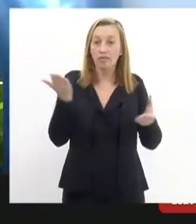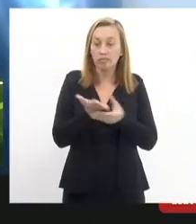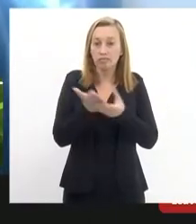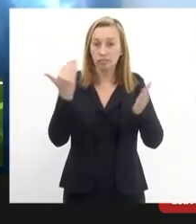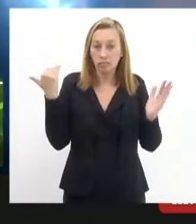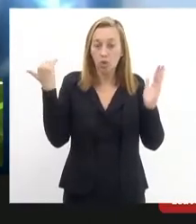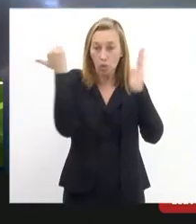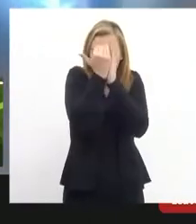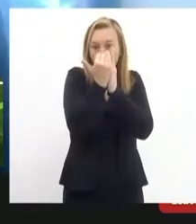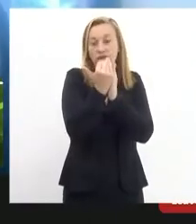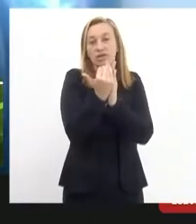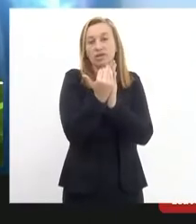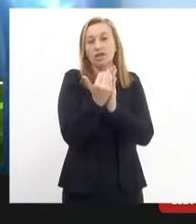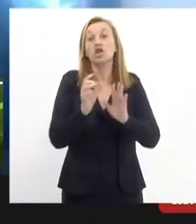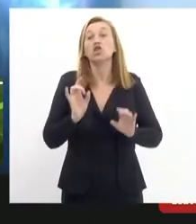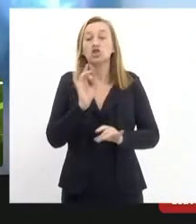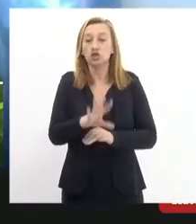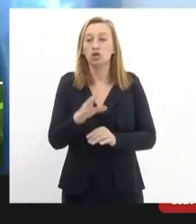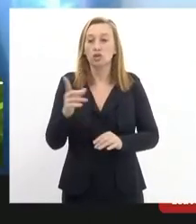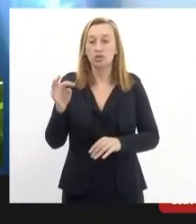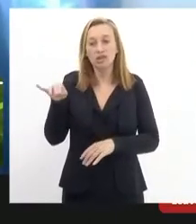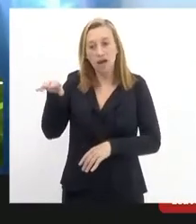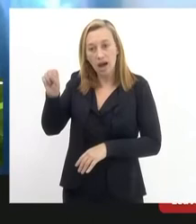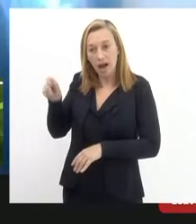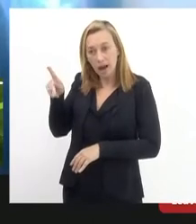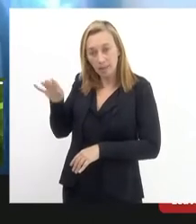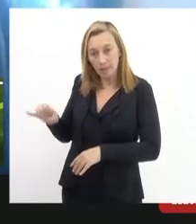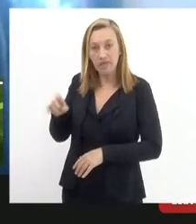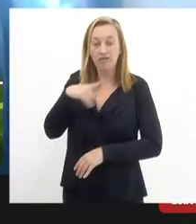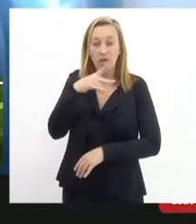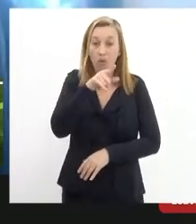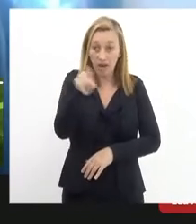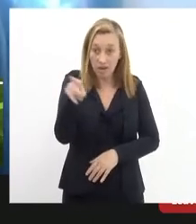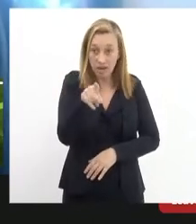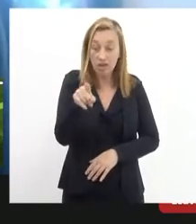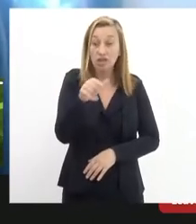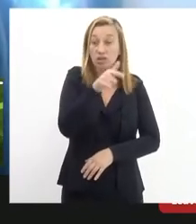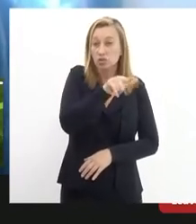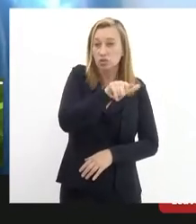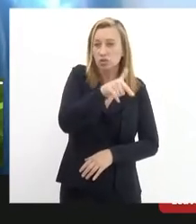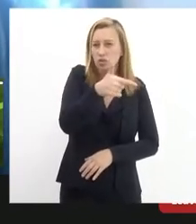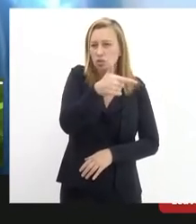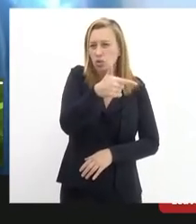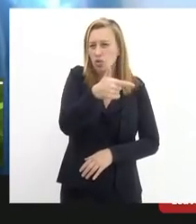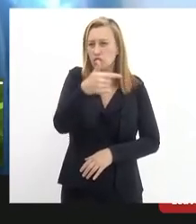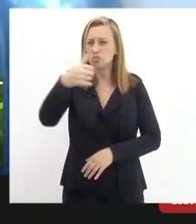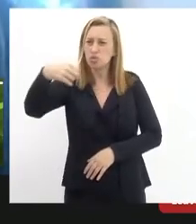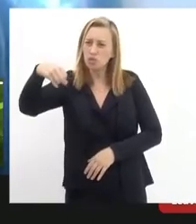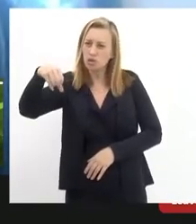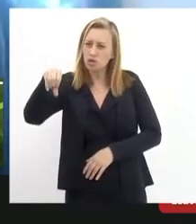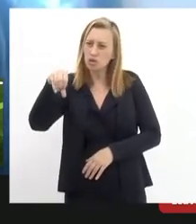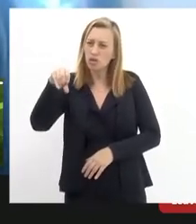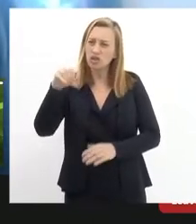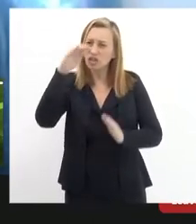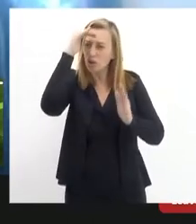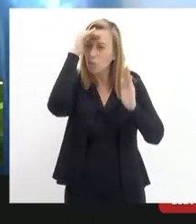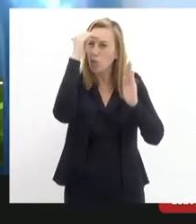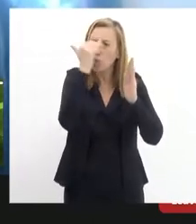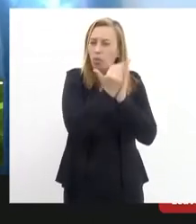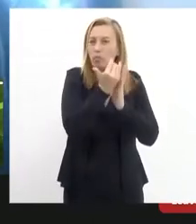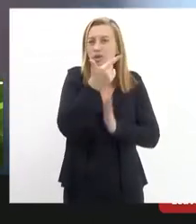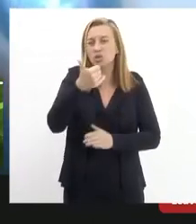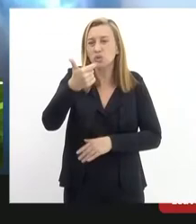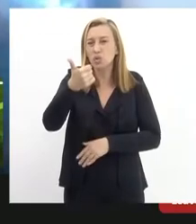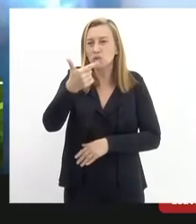disse o Saad te mostrou aí e você referendou aqui é de 2009 quer dizer a gente está com cumpra-se 12